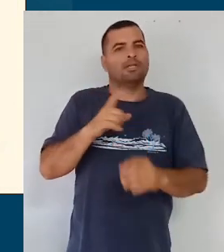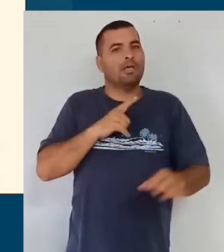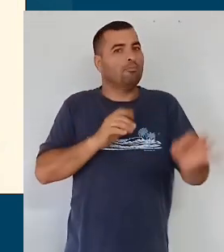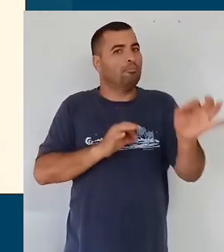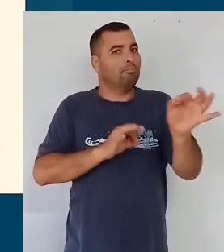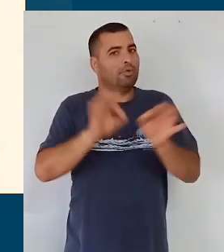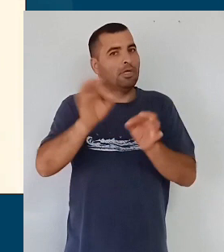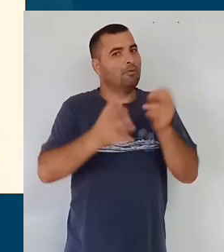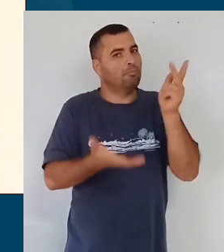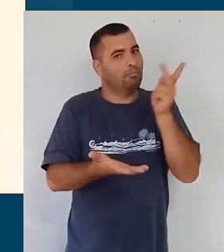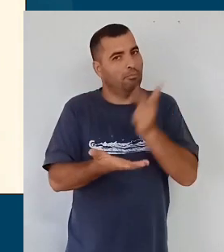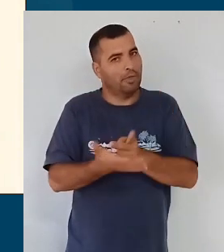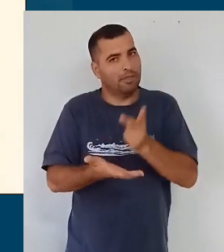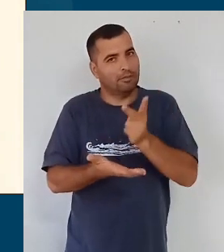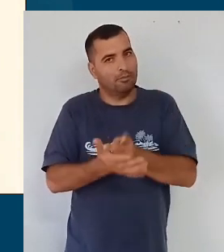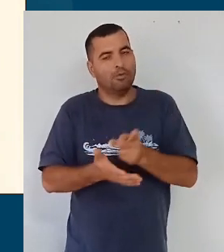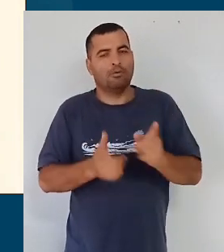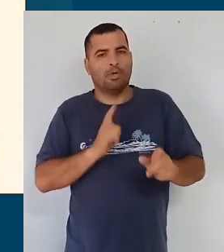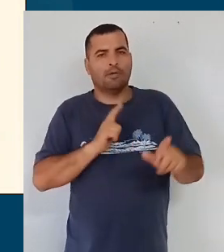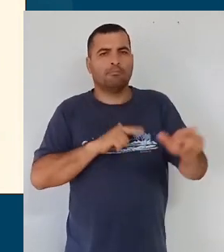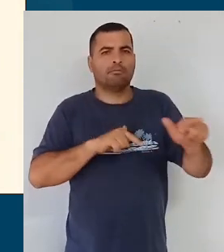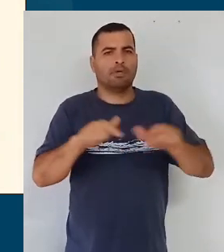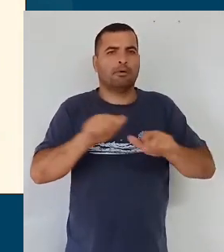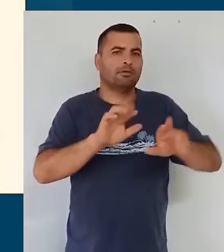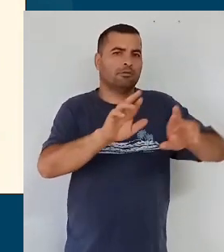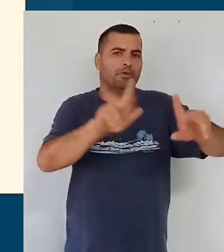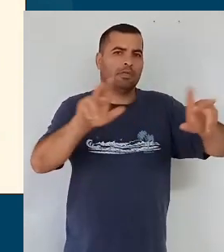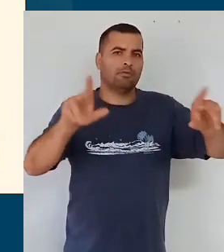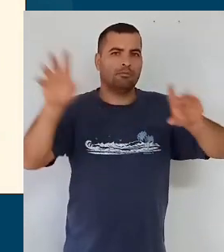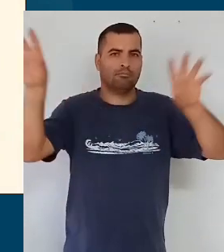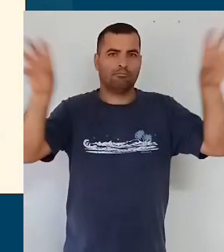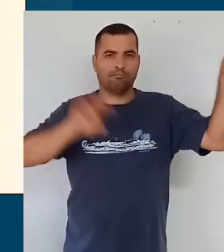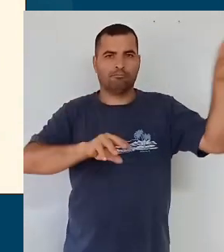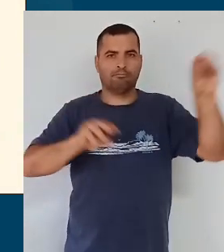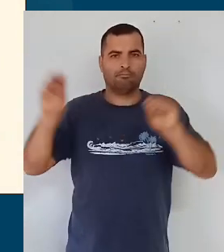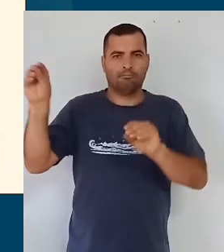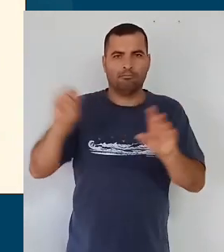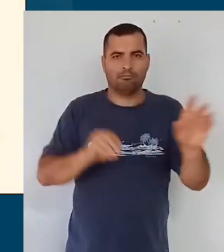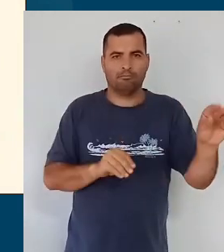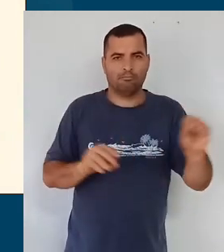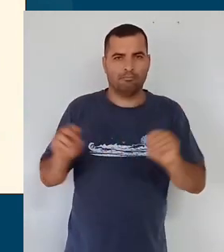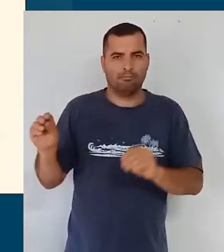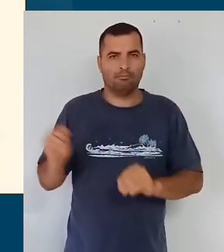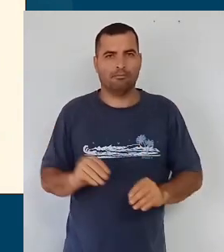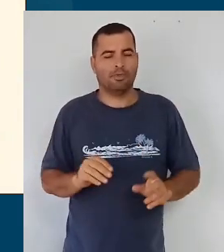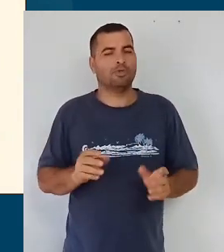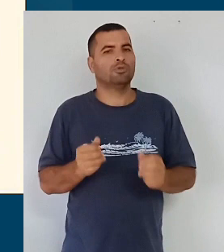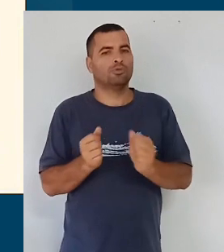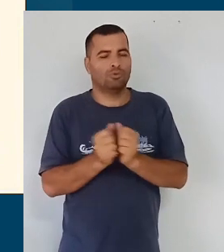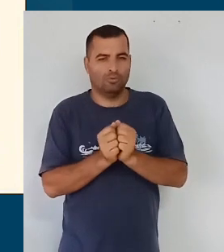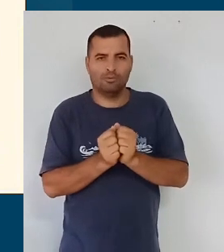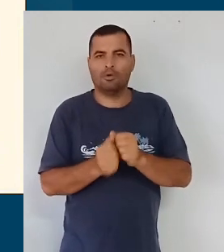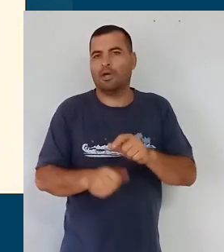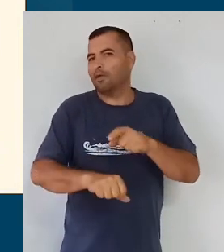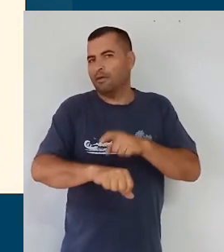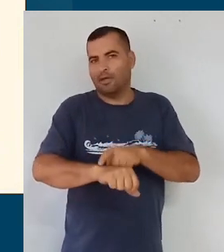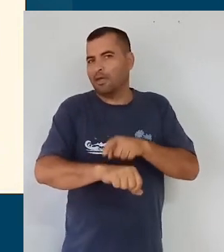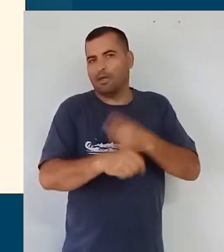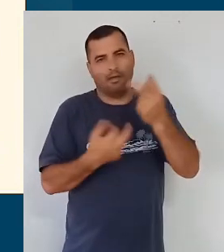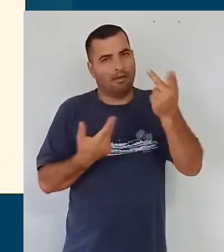exemplo, você pode estar trabalhando com vários campos de experiência, que eles estão, ao mesmo tempo,